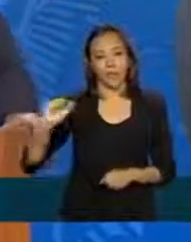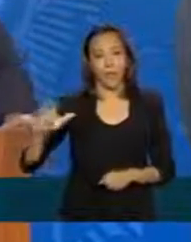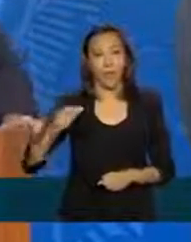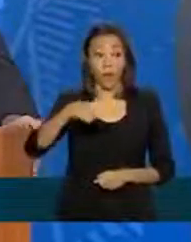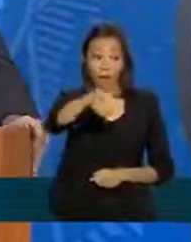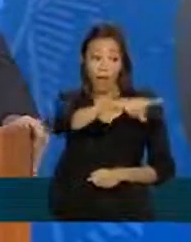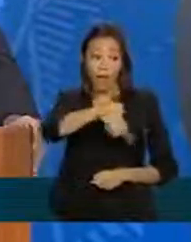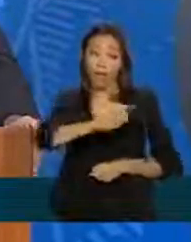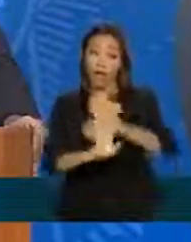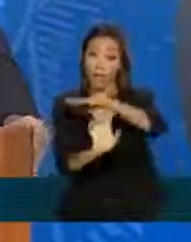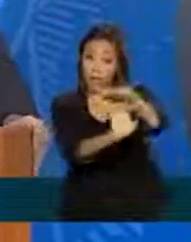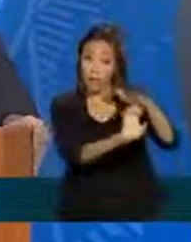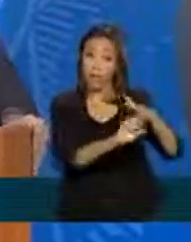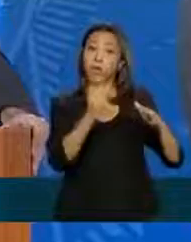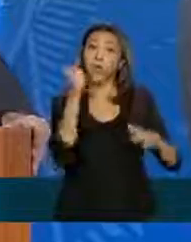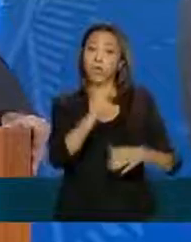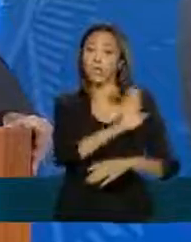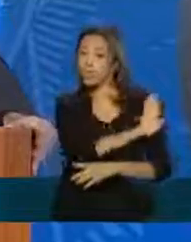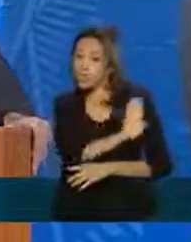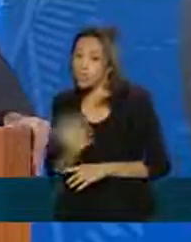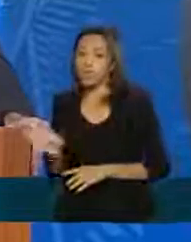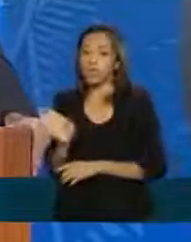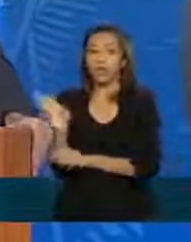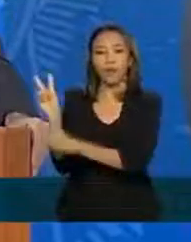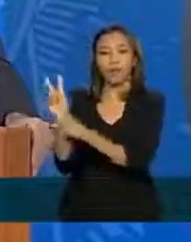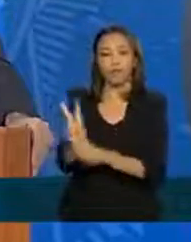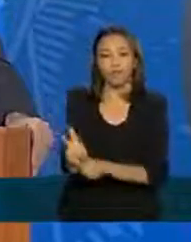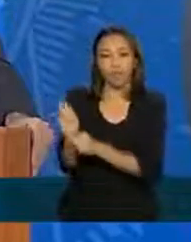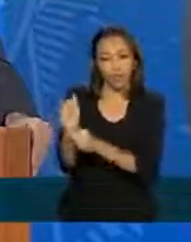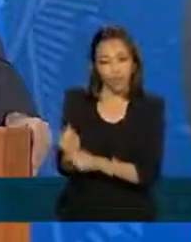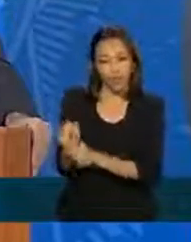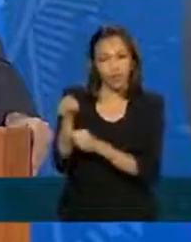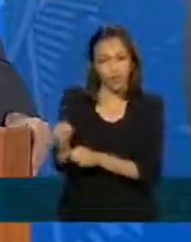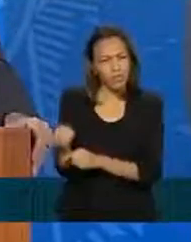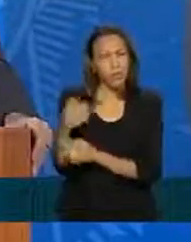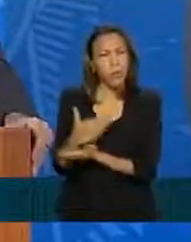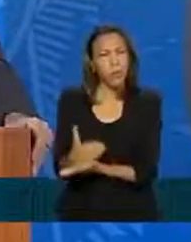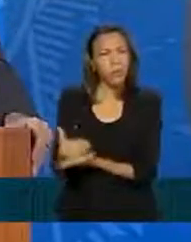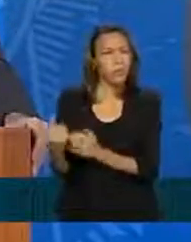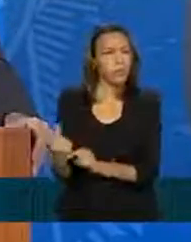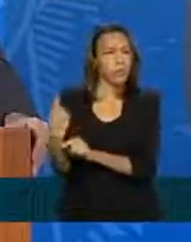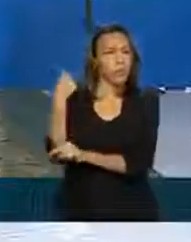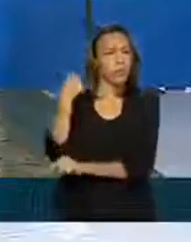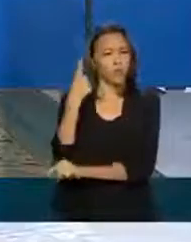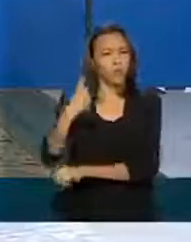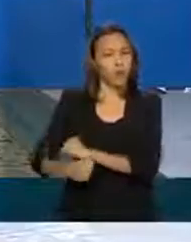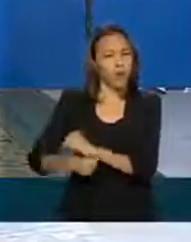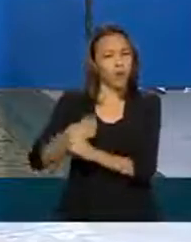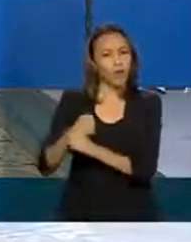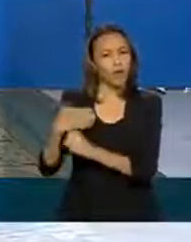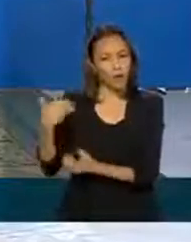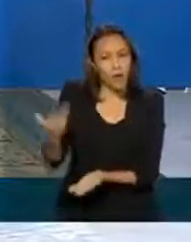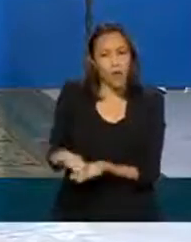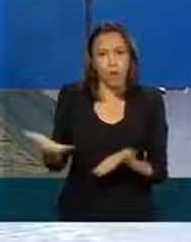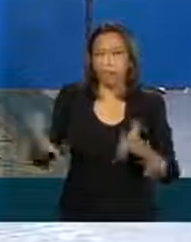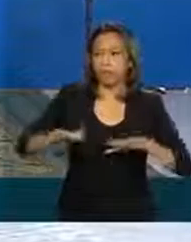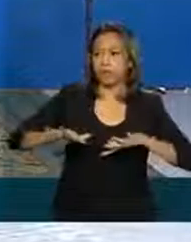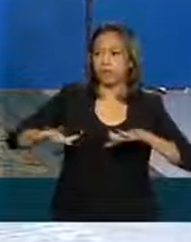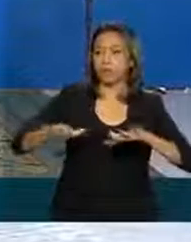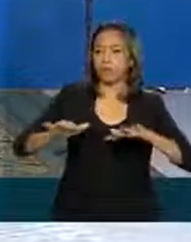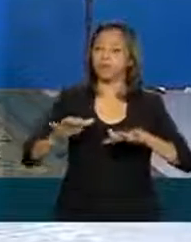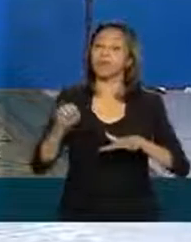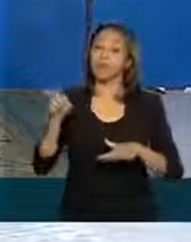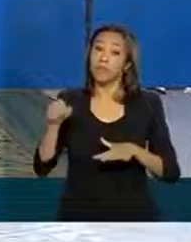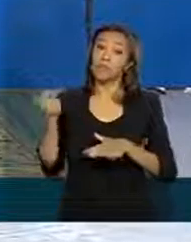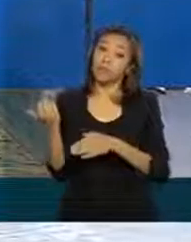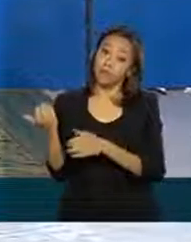direto ao mercado se financiar. Esse é um movimento que começou um ano e se intensificou muito. E abriu espaço no balanço dos bancos